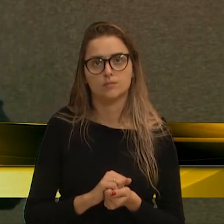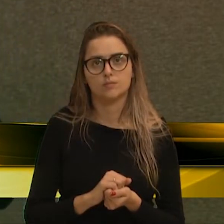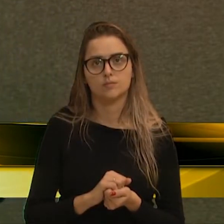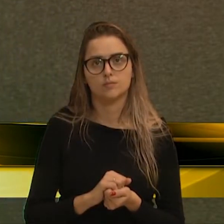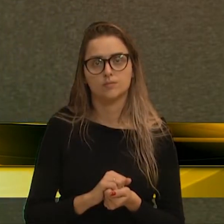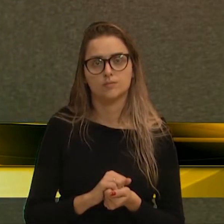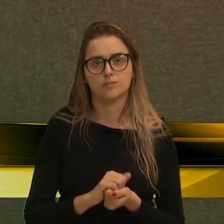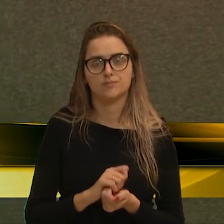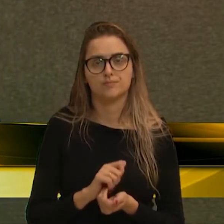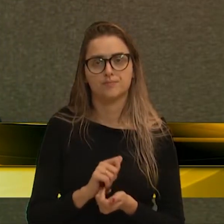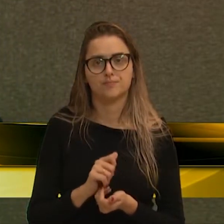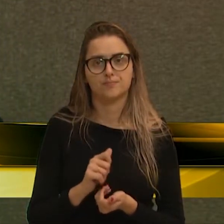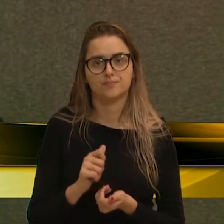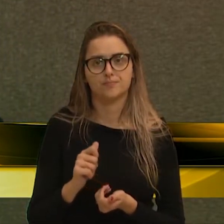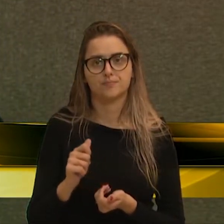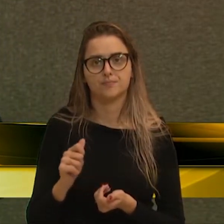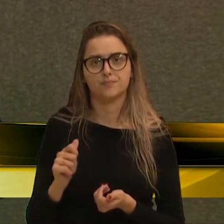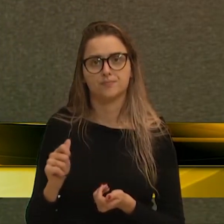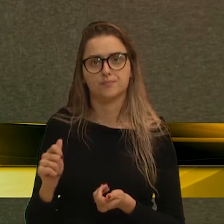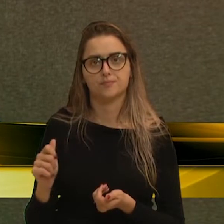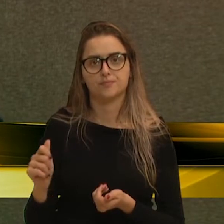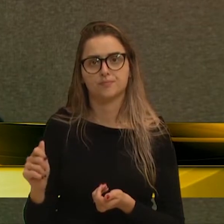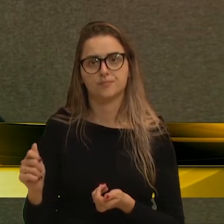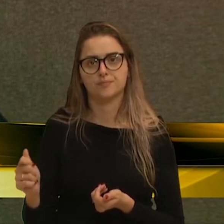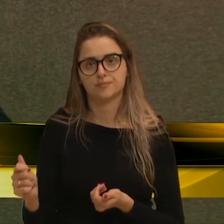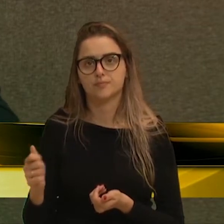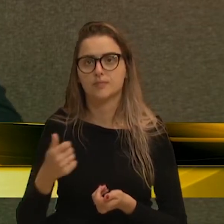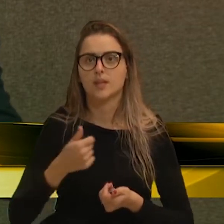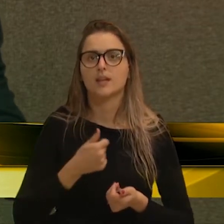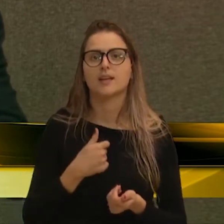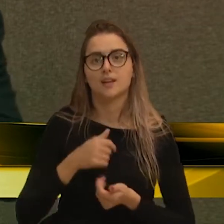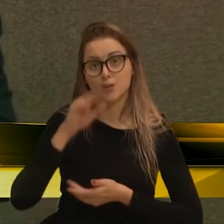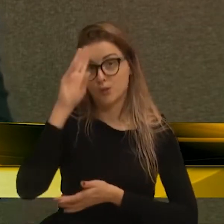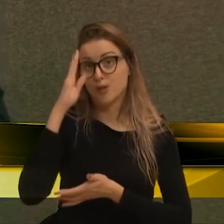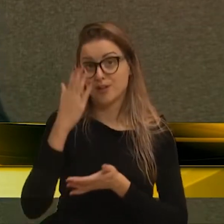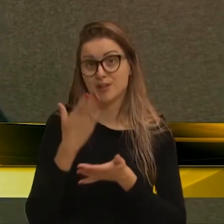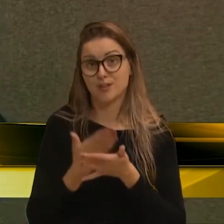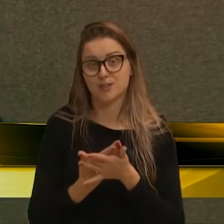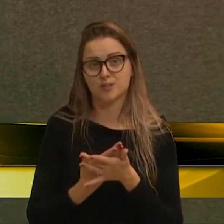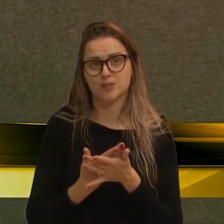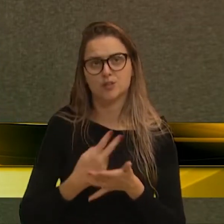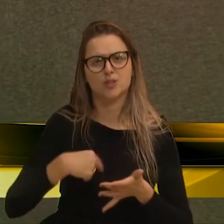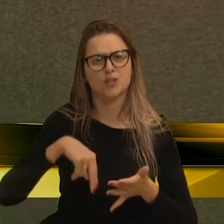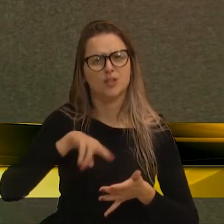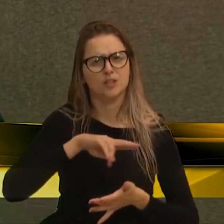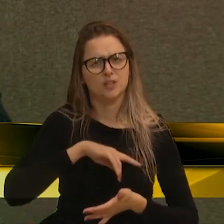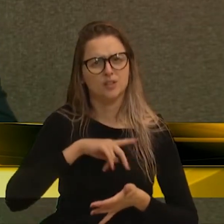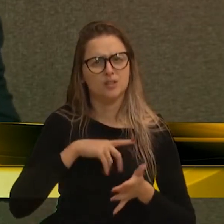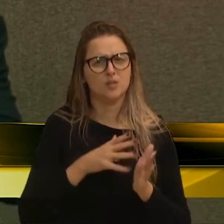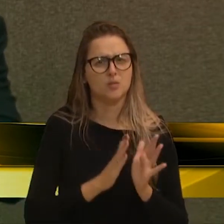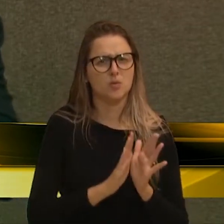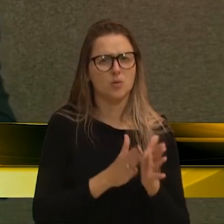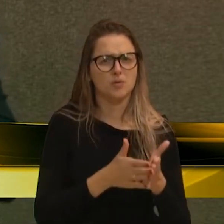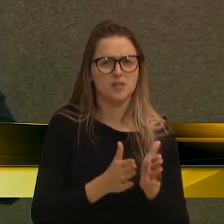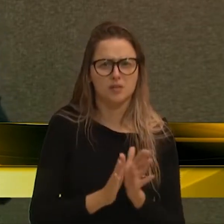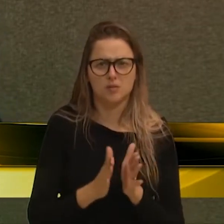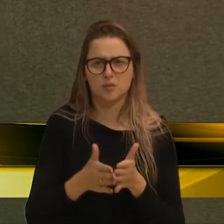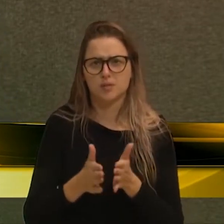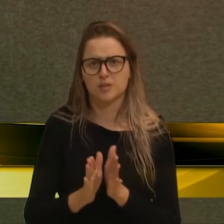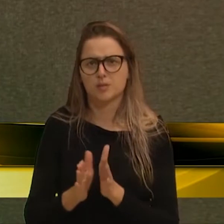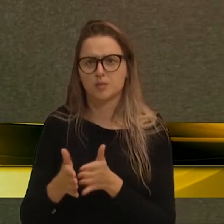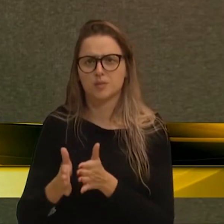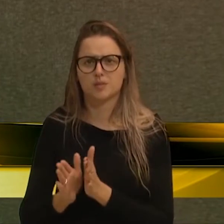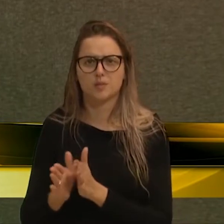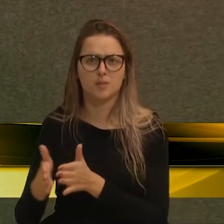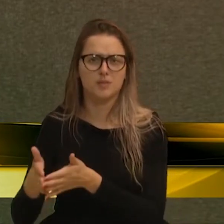Então, eu acredito que nós já temos tantas comissões especiais, temporárias nessa